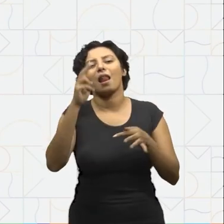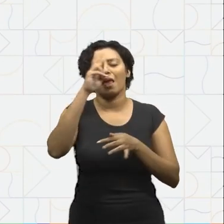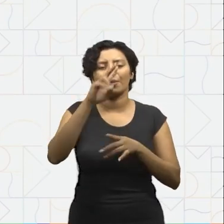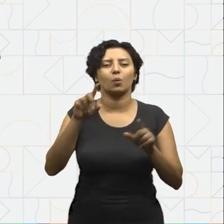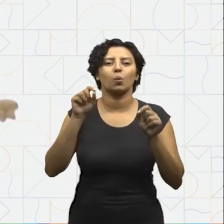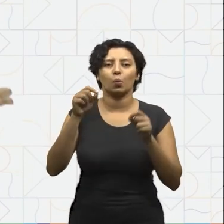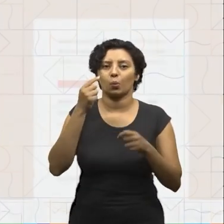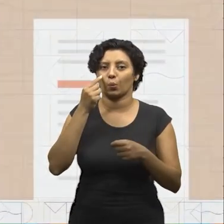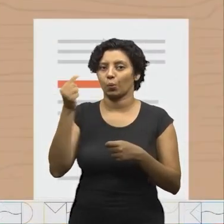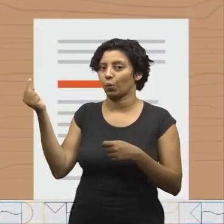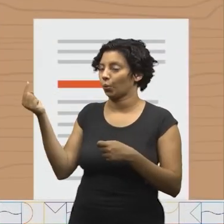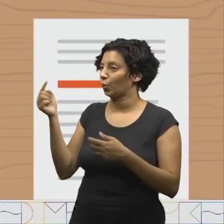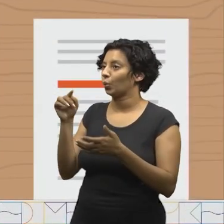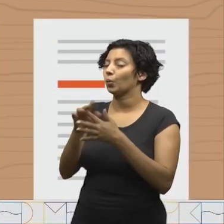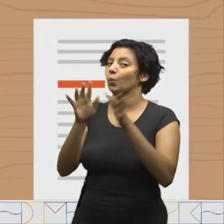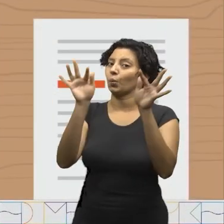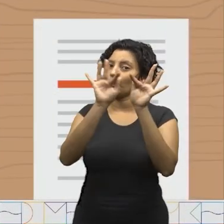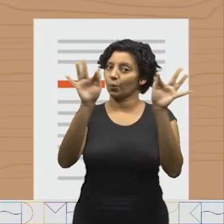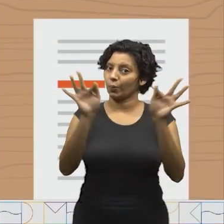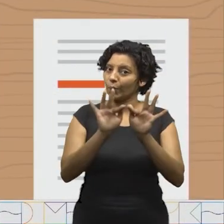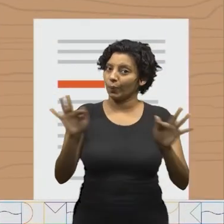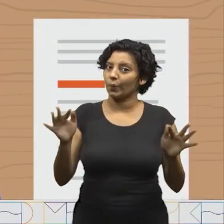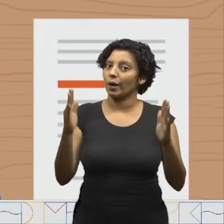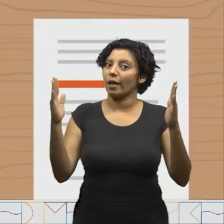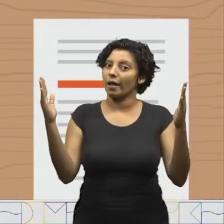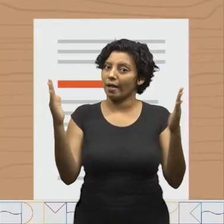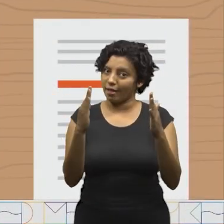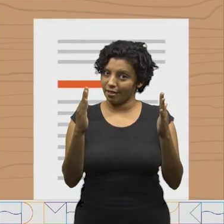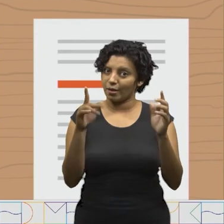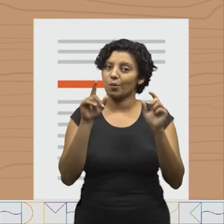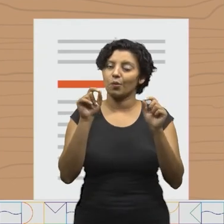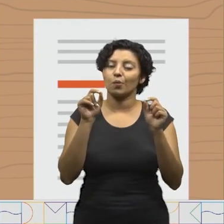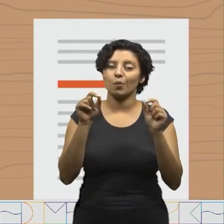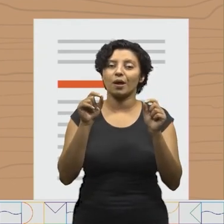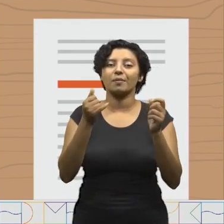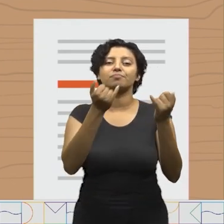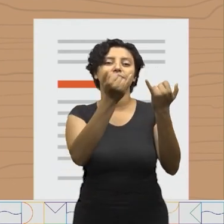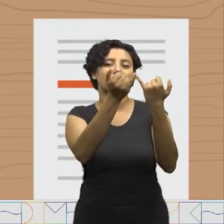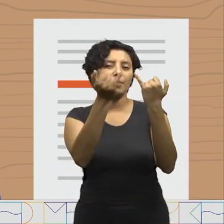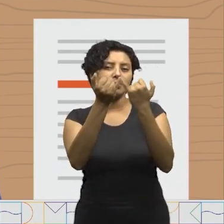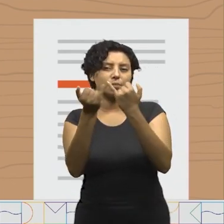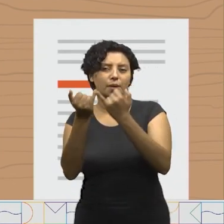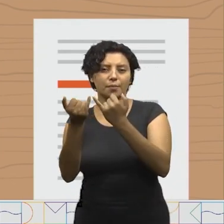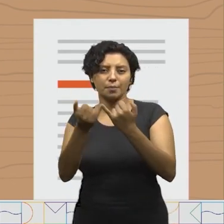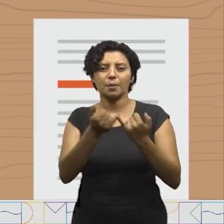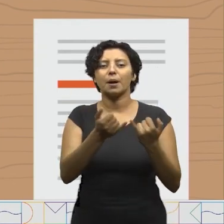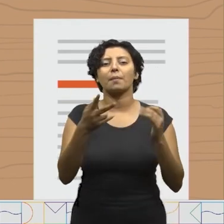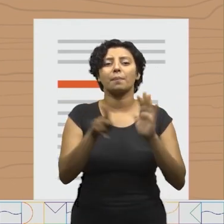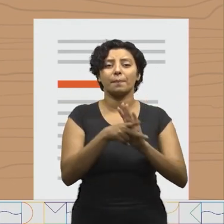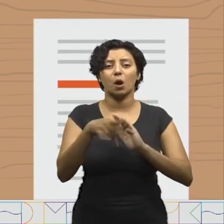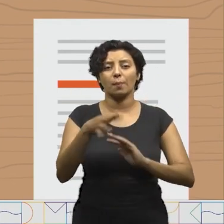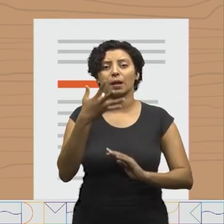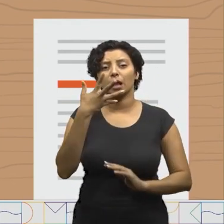Lembre-se que parlendas são rimas